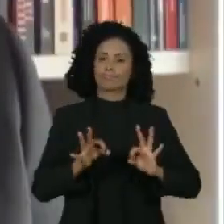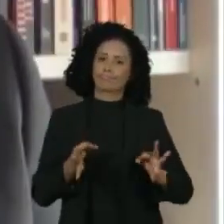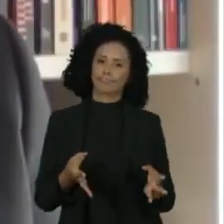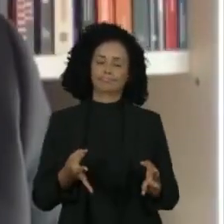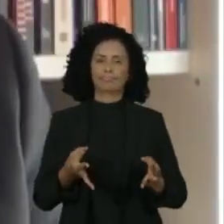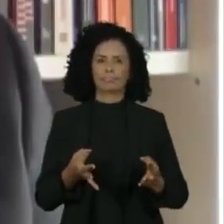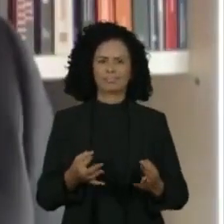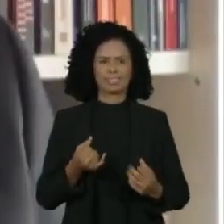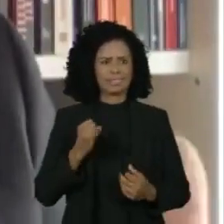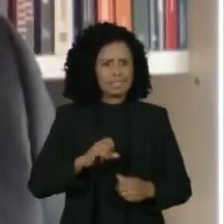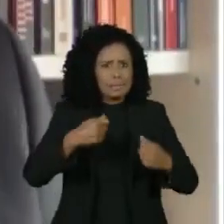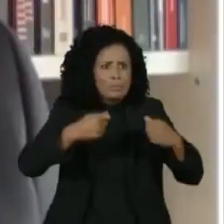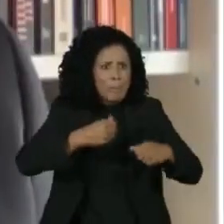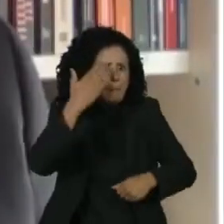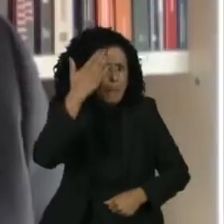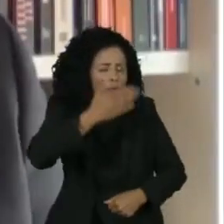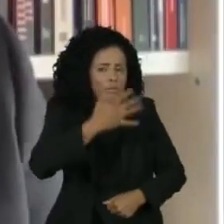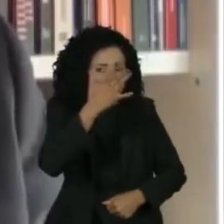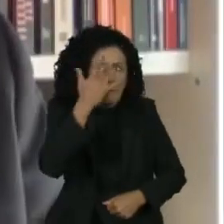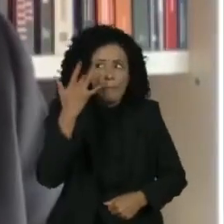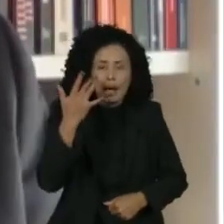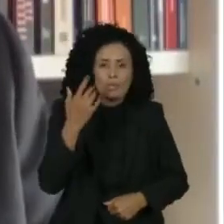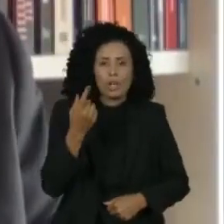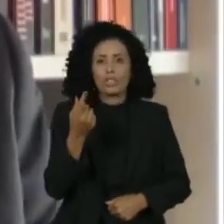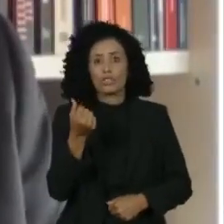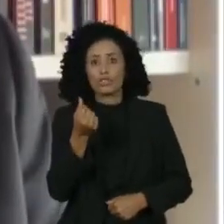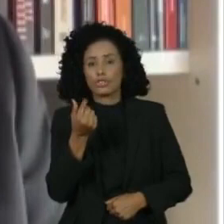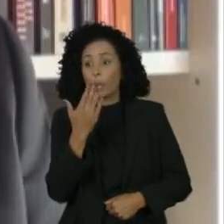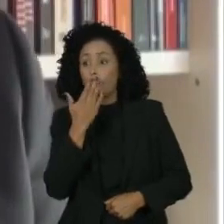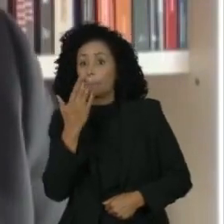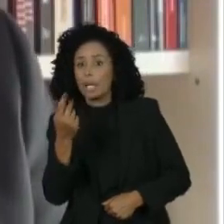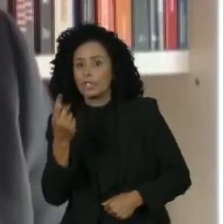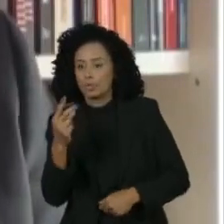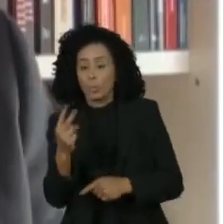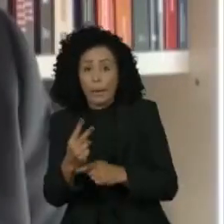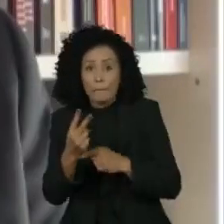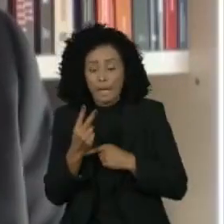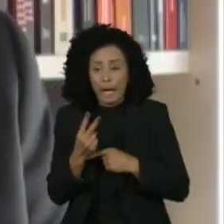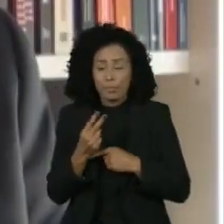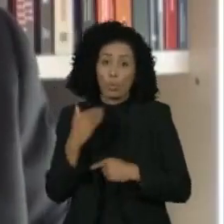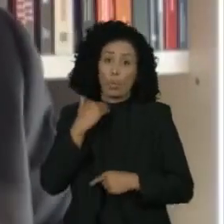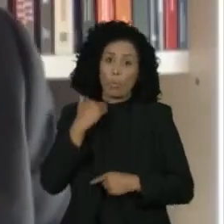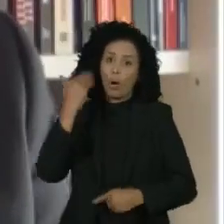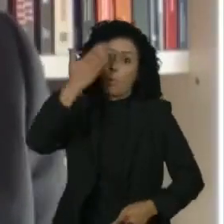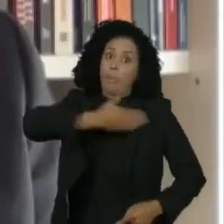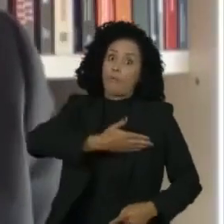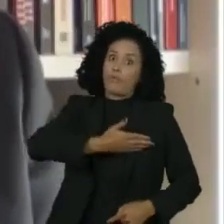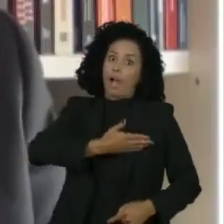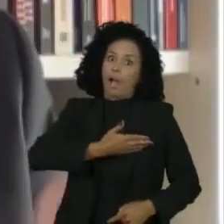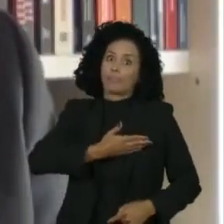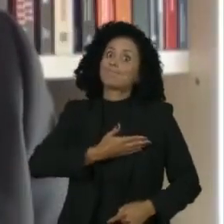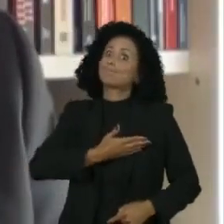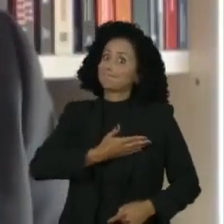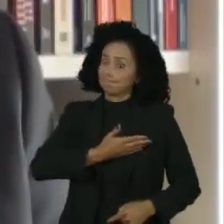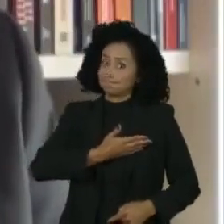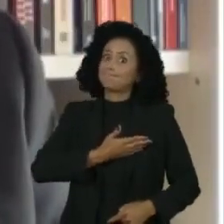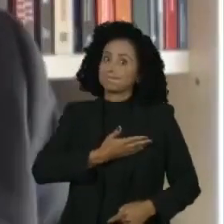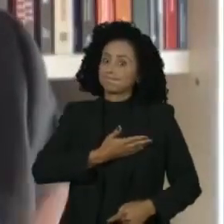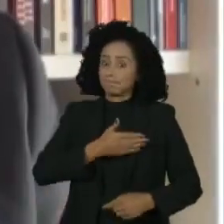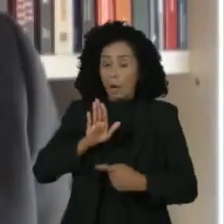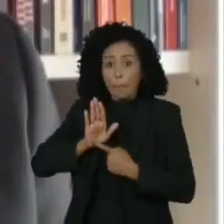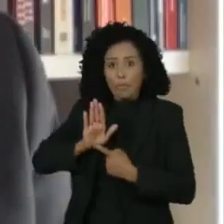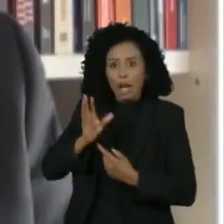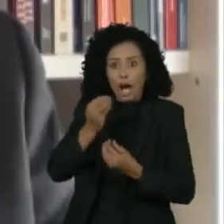tem que provar que o aposentado concordou é o banco que vai ter que provar. E aí você vai conseguir mostrar que essa prova